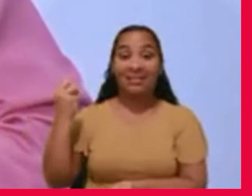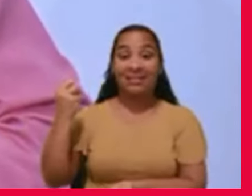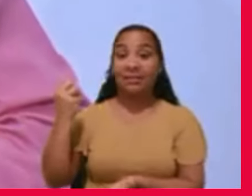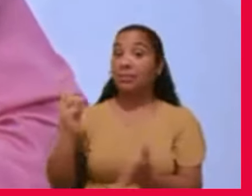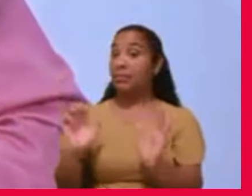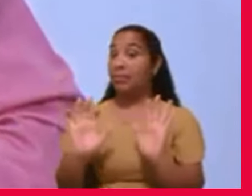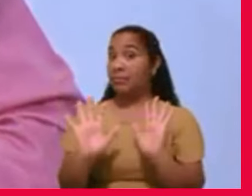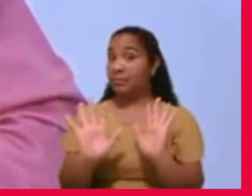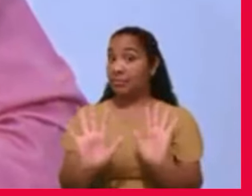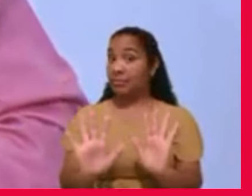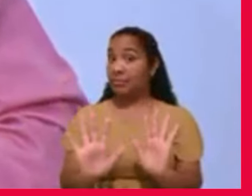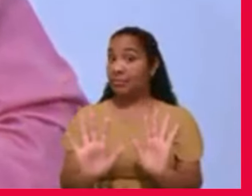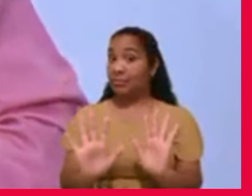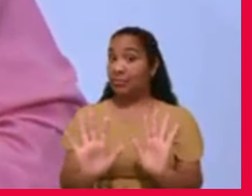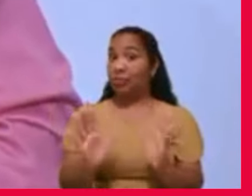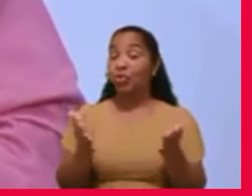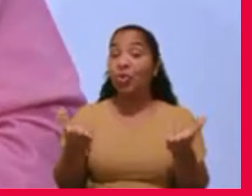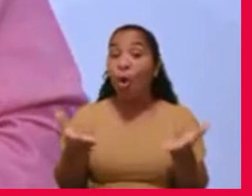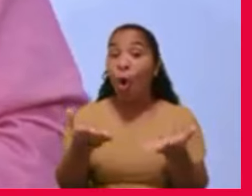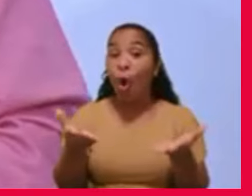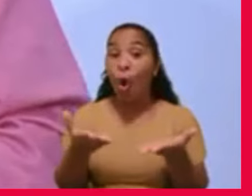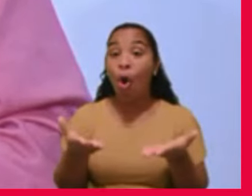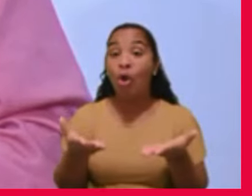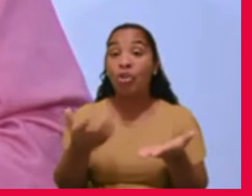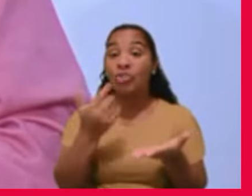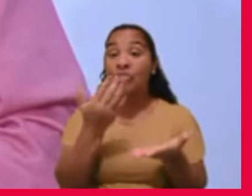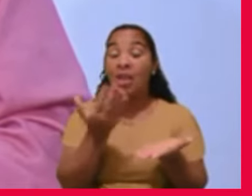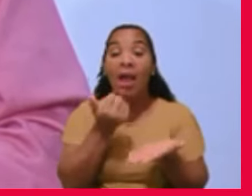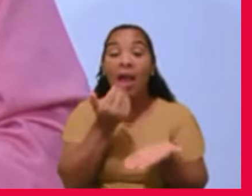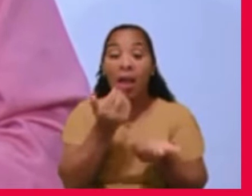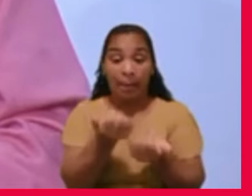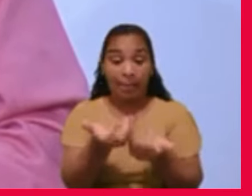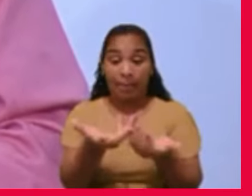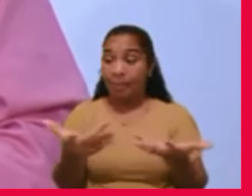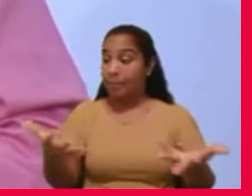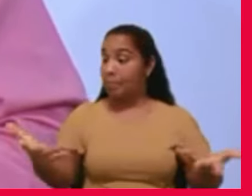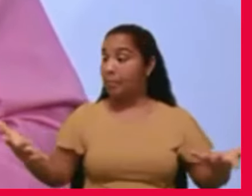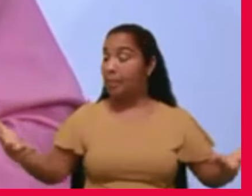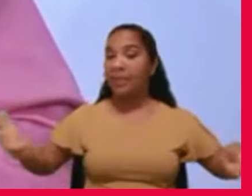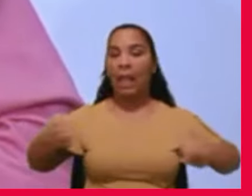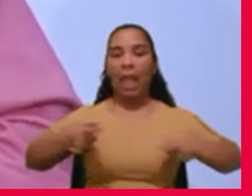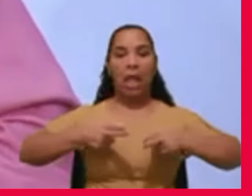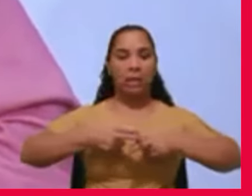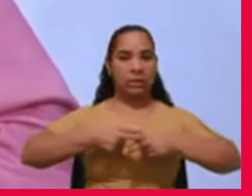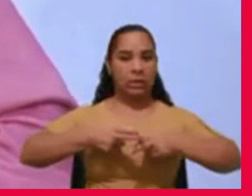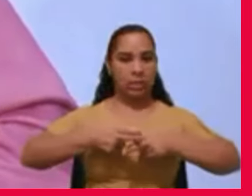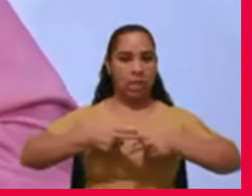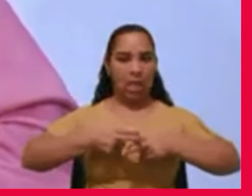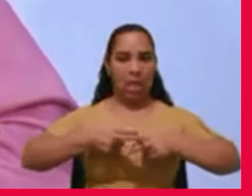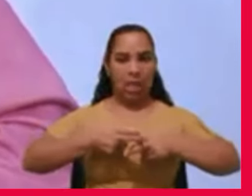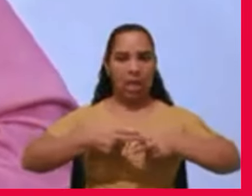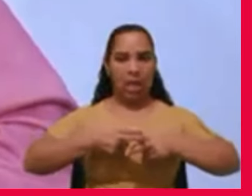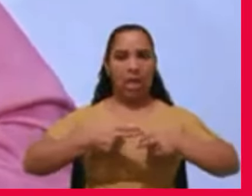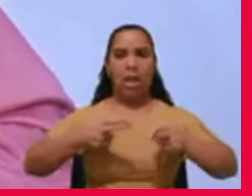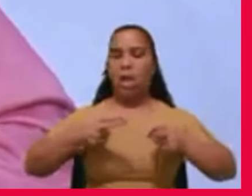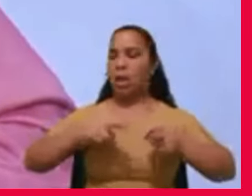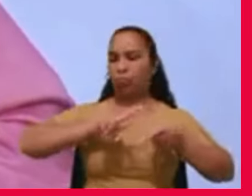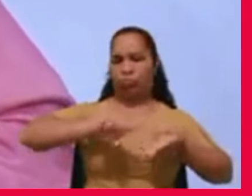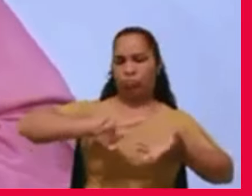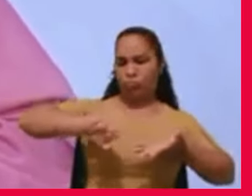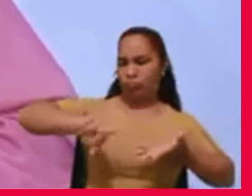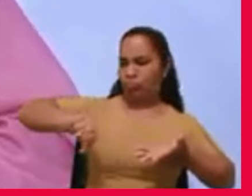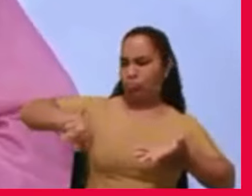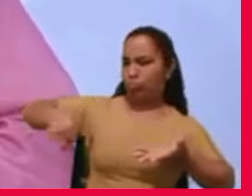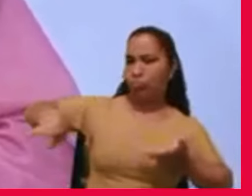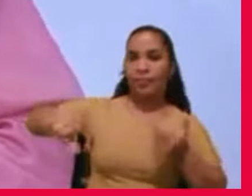já vejo em muitos banquetes, talheres para aves, vai havendo mudança. Nosso